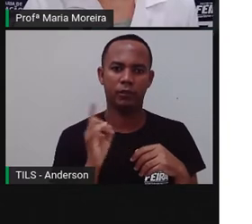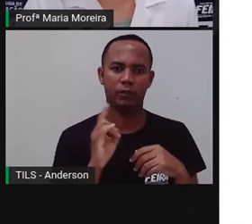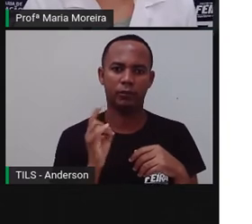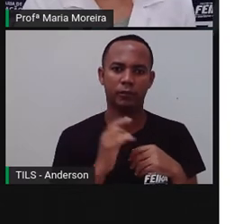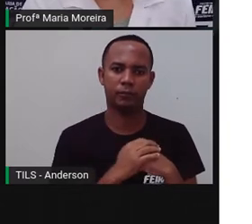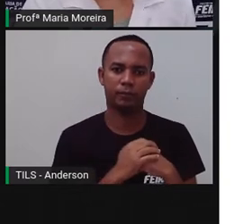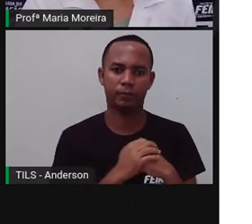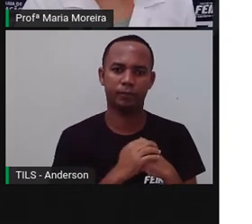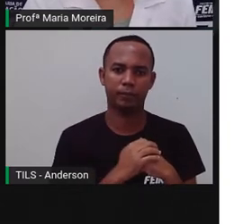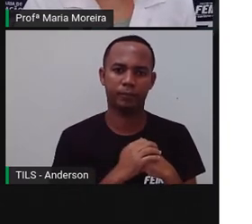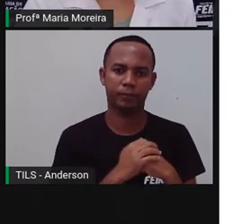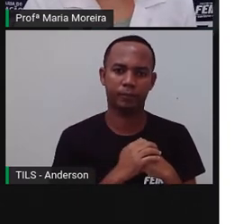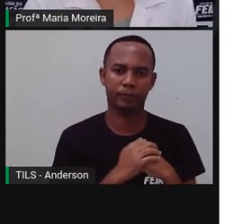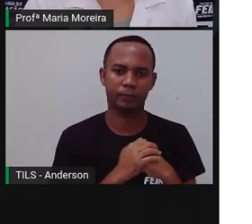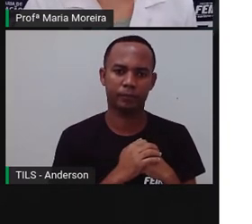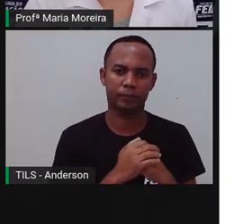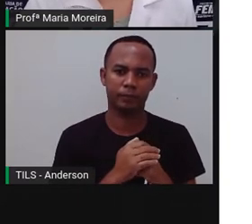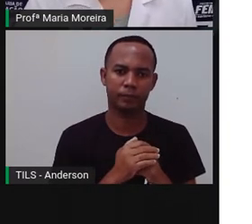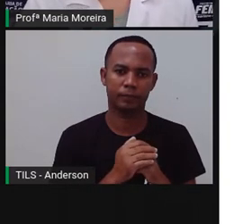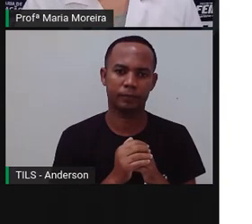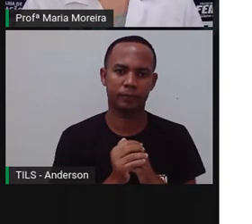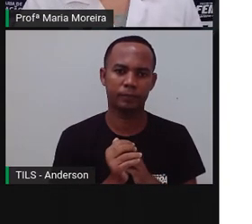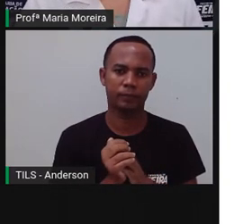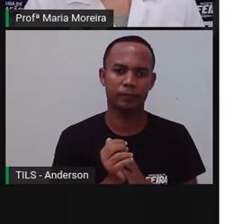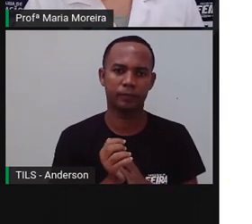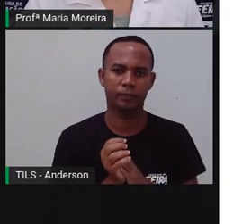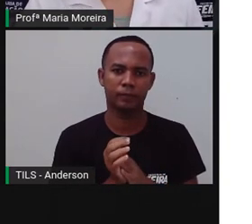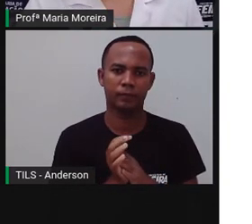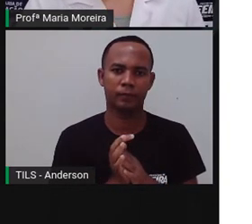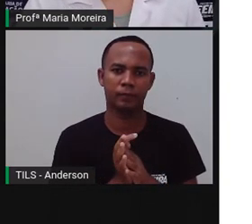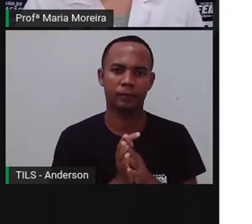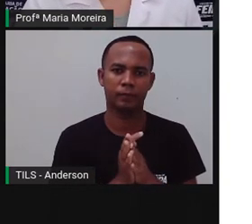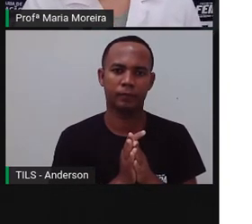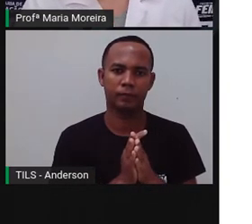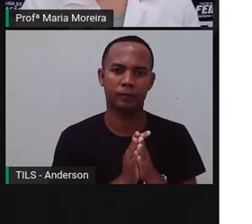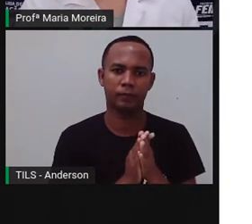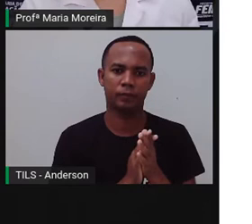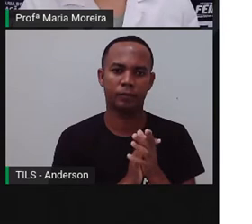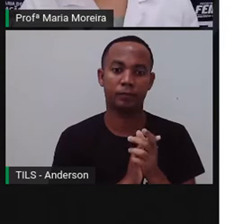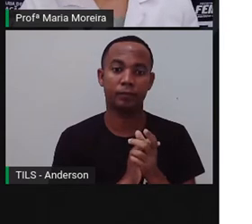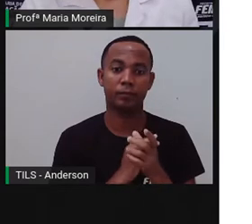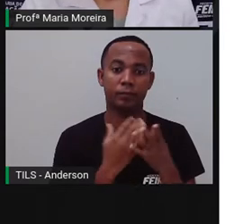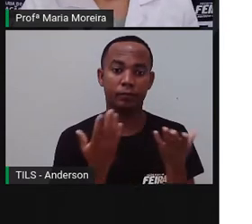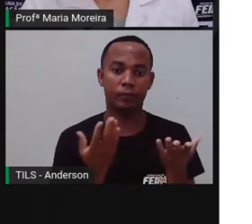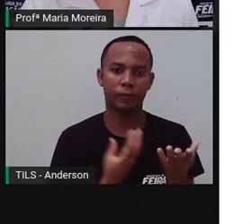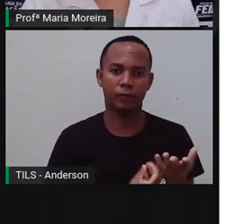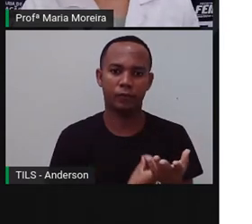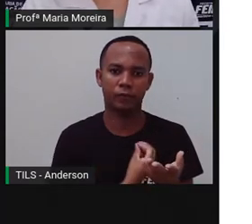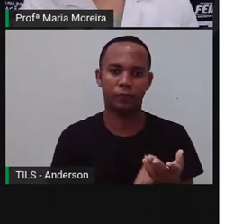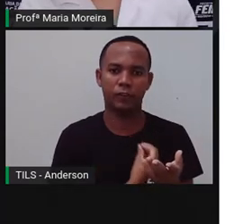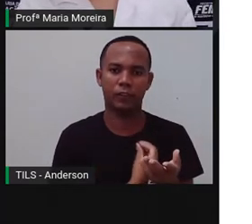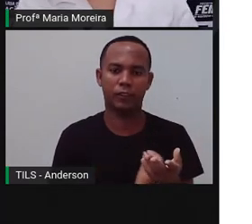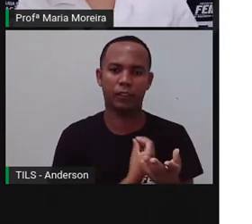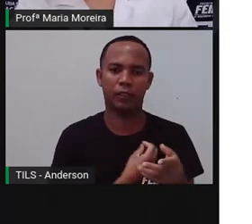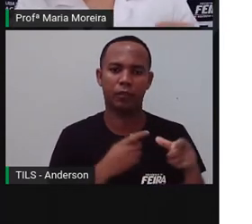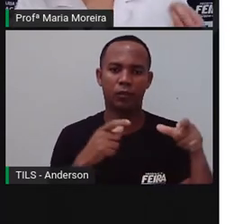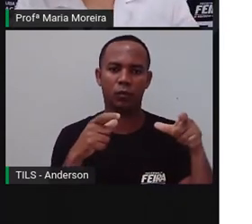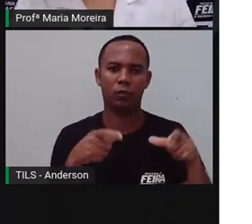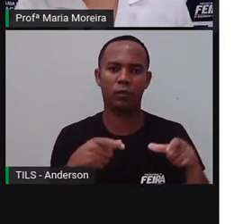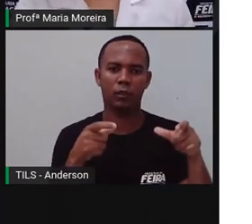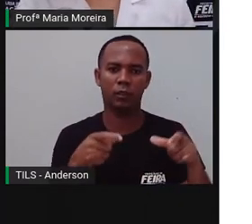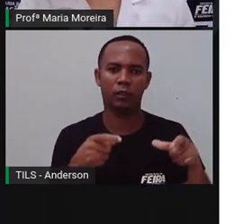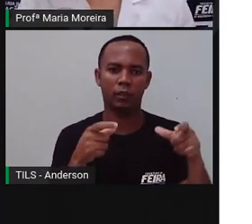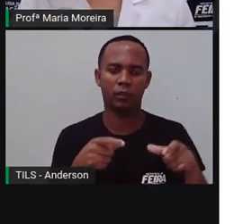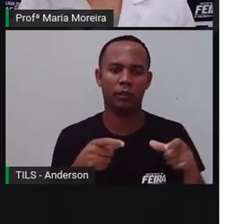vocês. Vamos falar sobre isso aqui agora. Né? É onde a vida, né, o lugar, é onde a